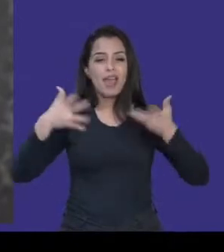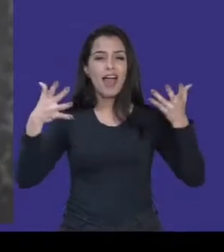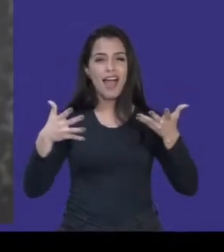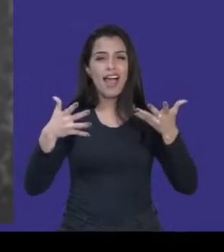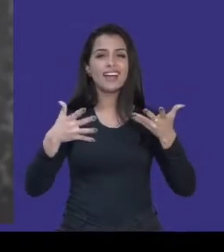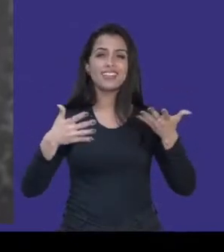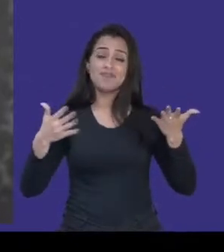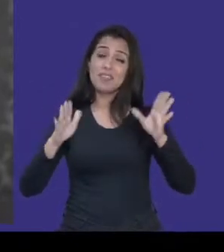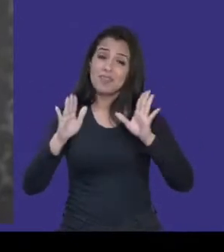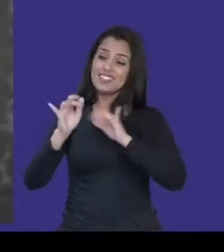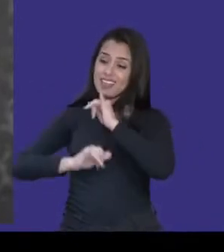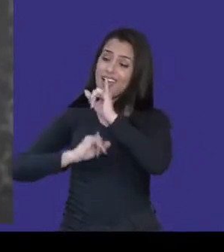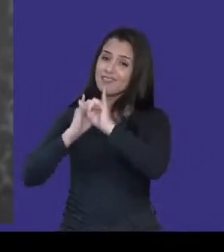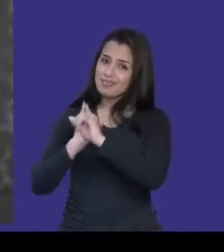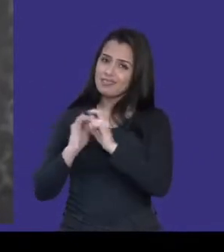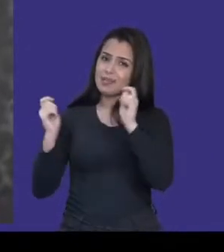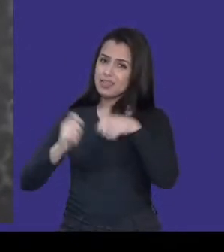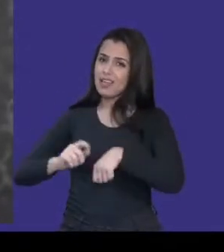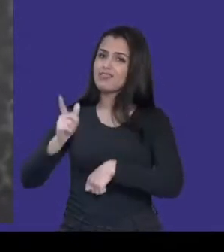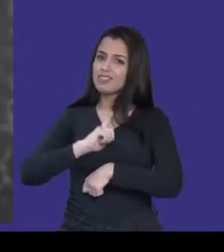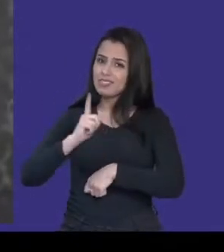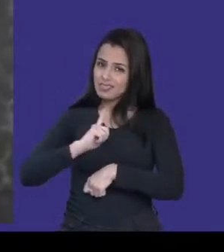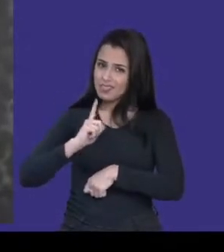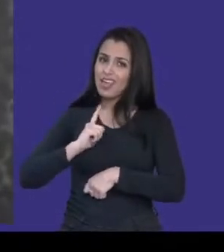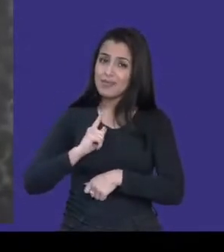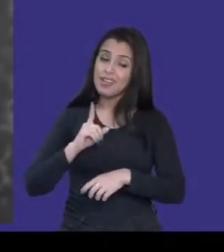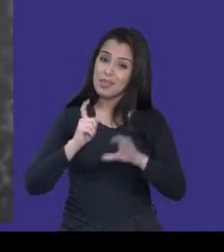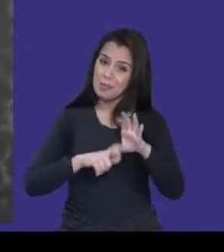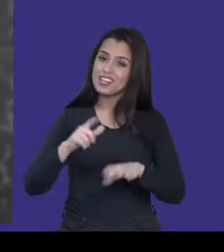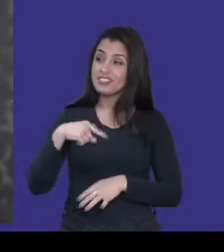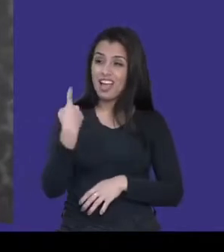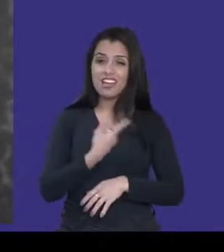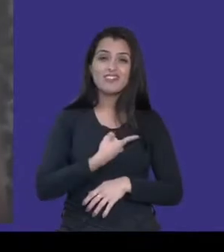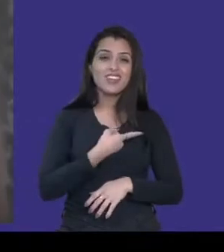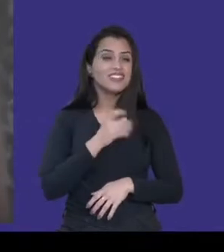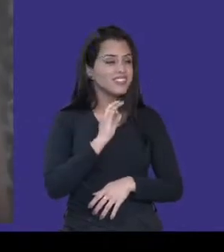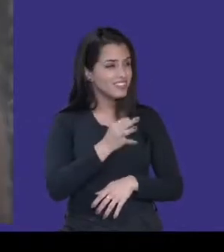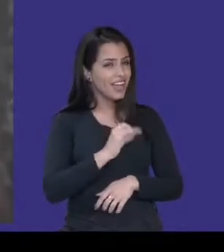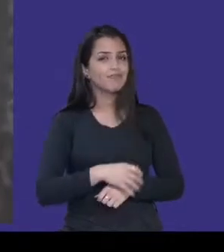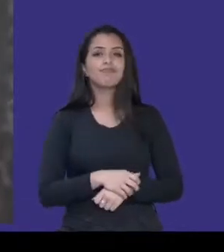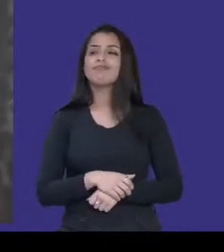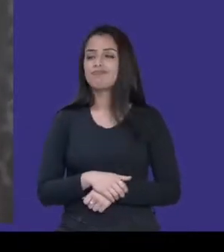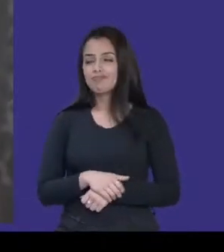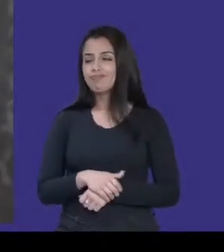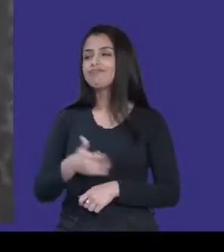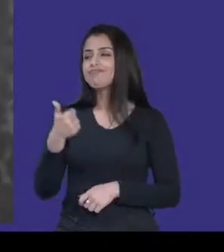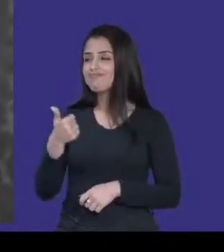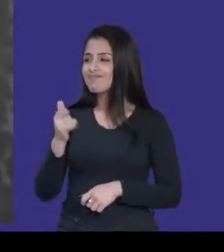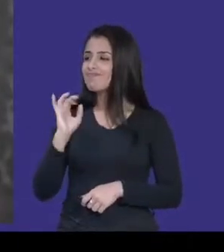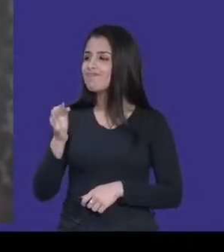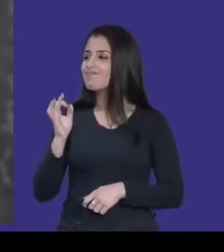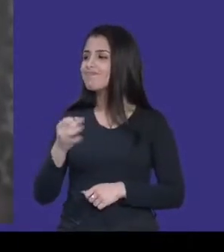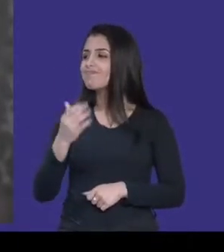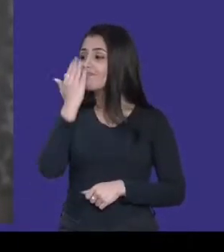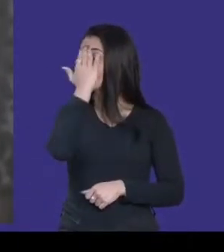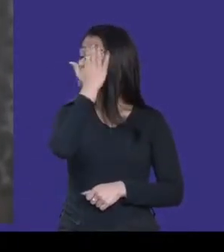acontecer. Depende da gente, né? Exatamente, exatamente. Ótimo. E para saber, tanto assim, você já deve produzir